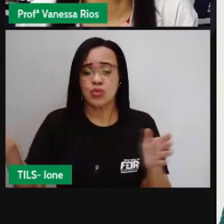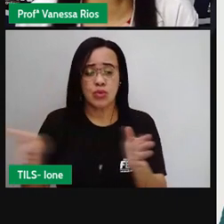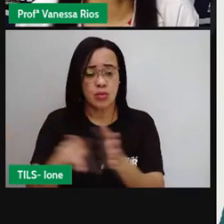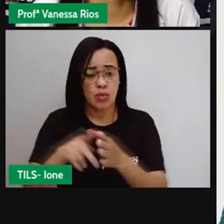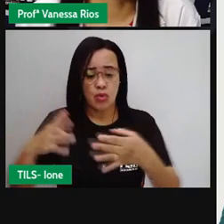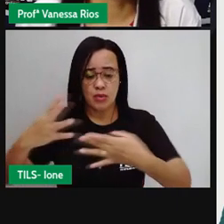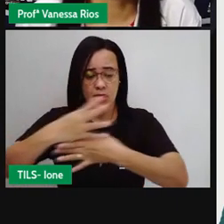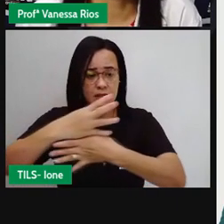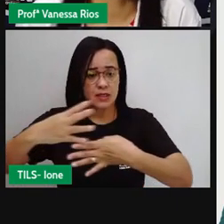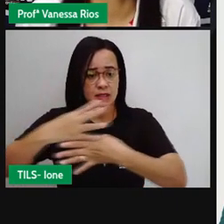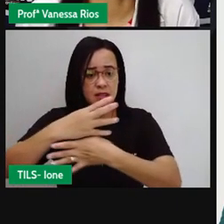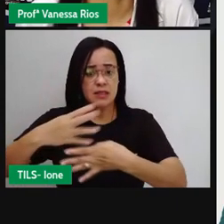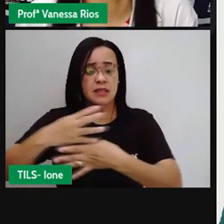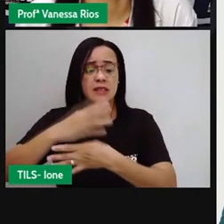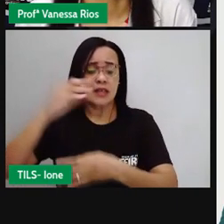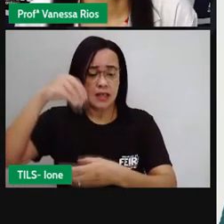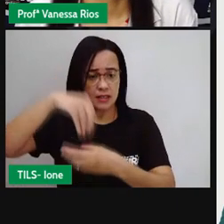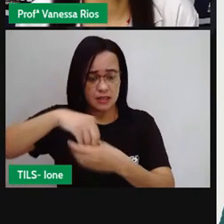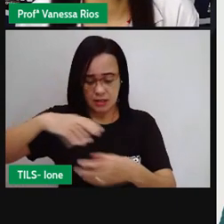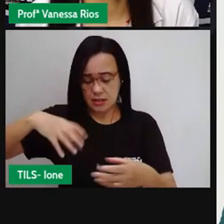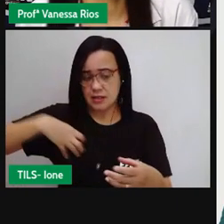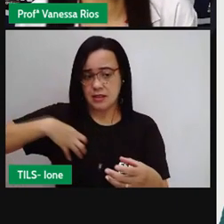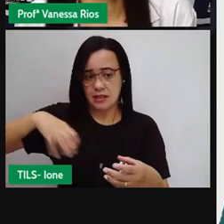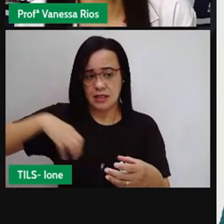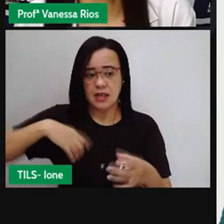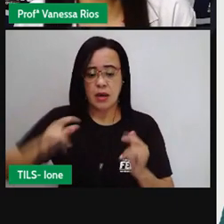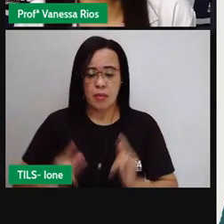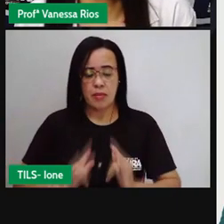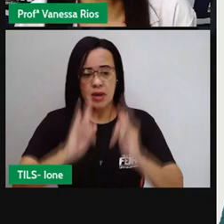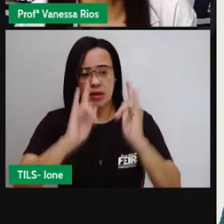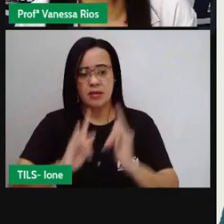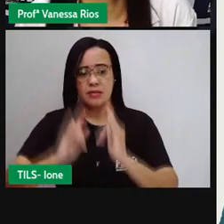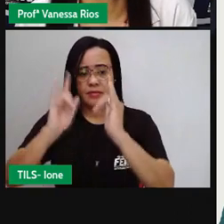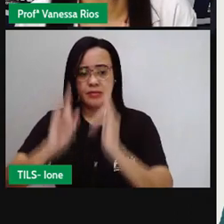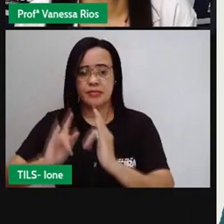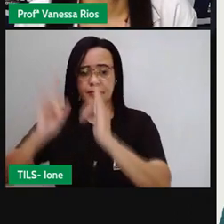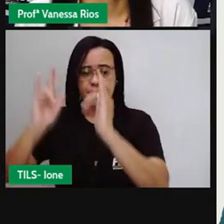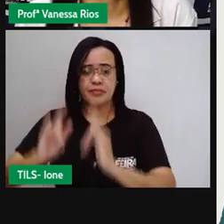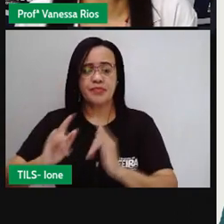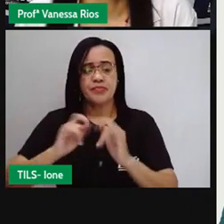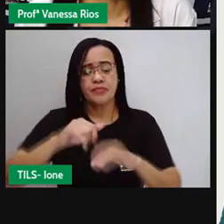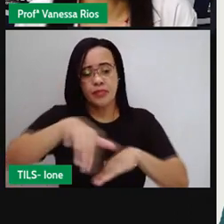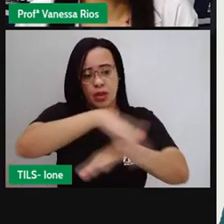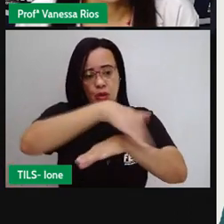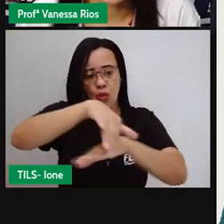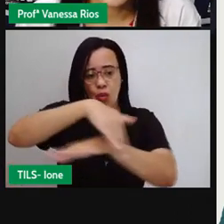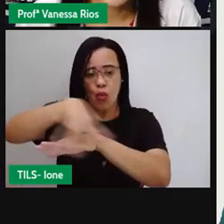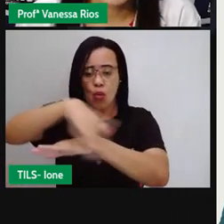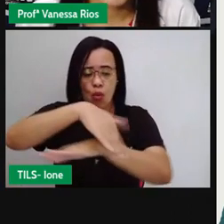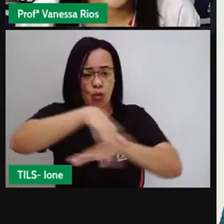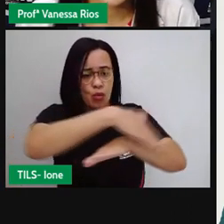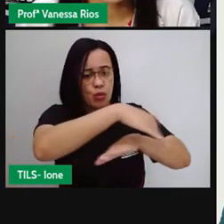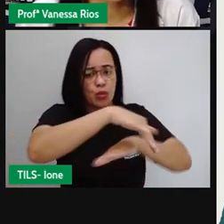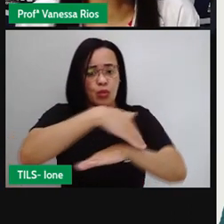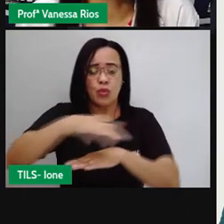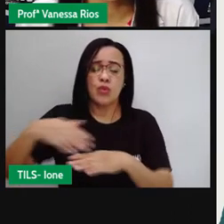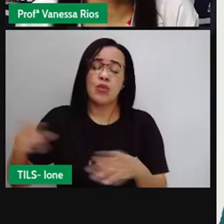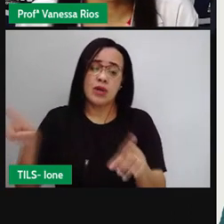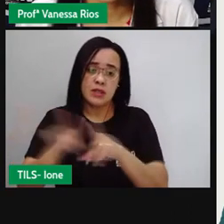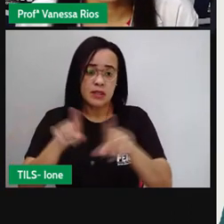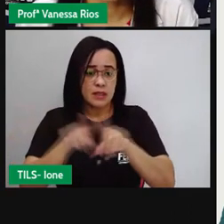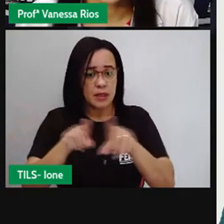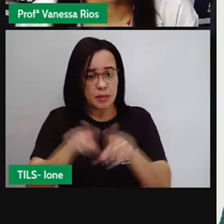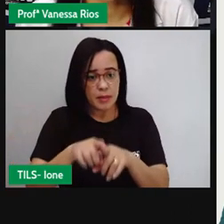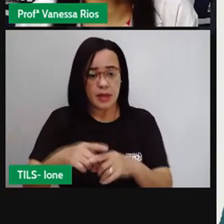a exposição de prédios, a exposição aí das ruas, algumas avenidas principais, também